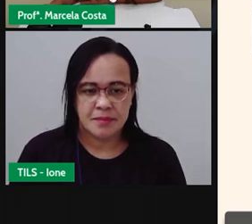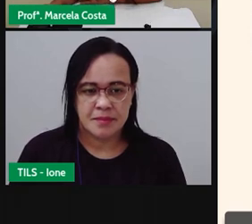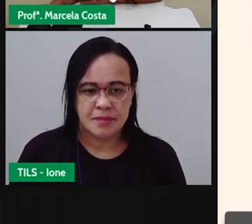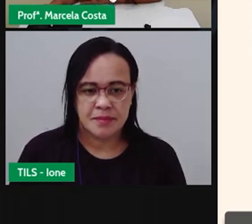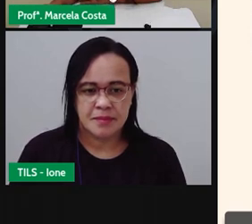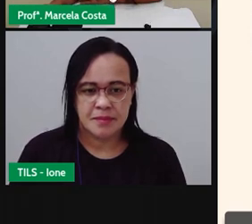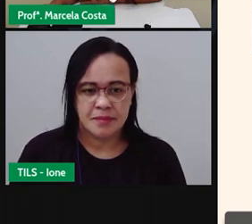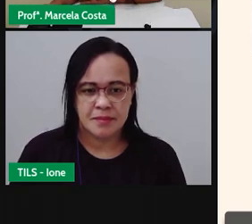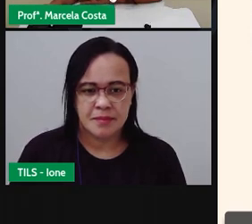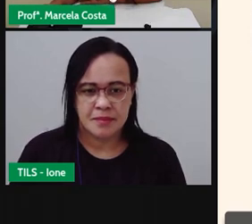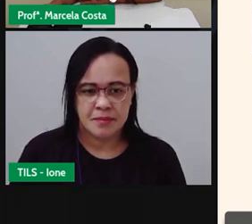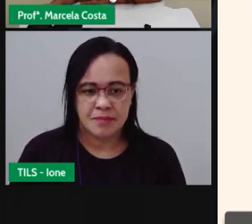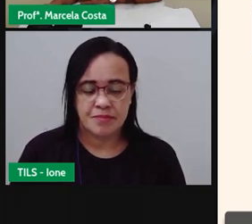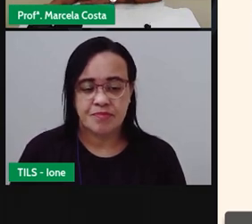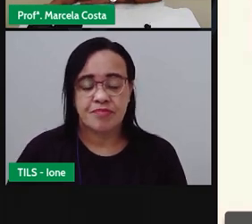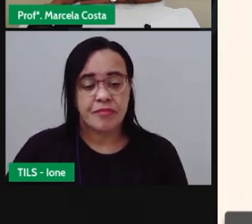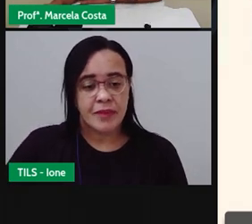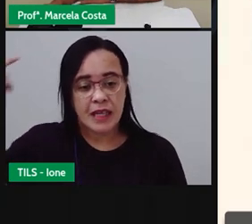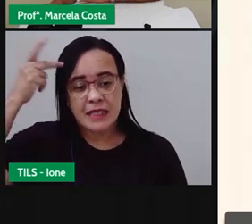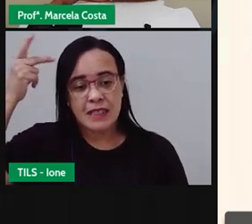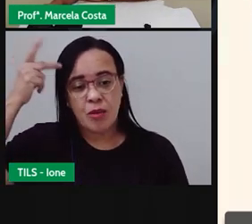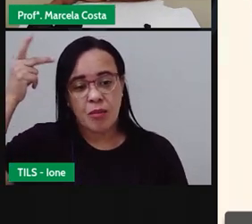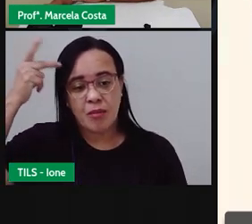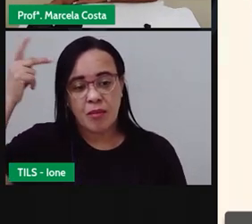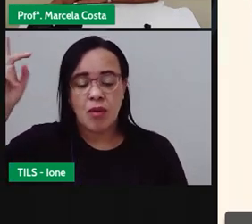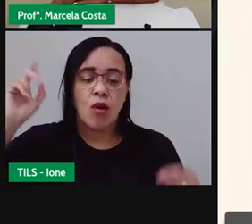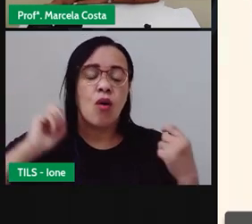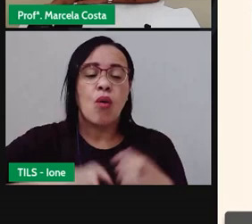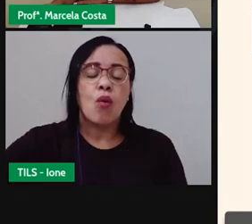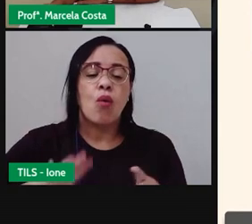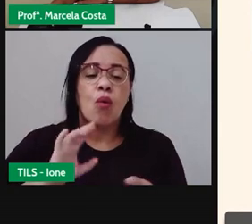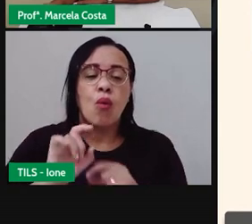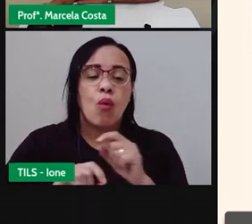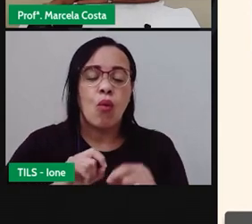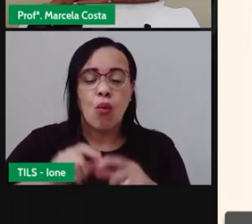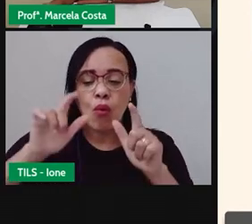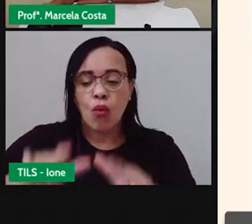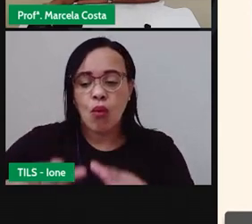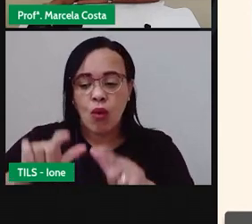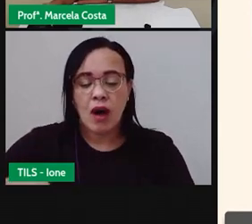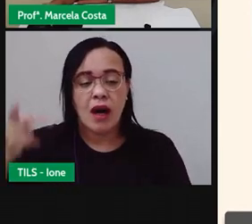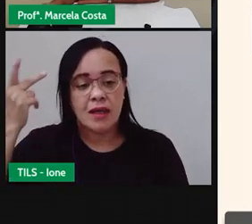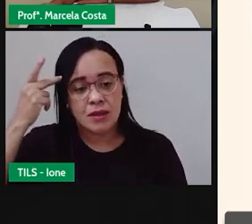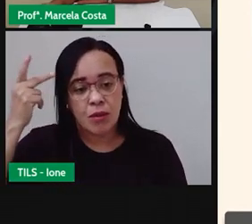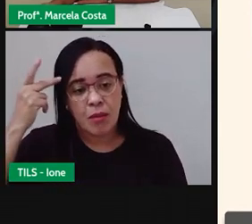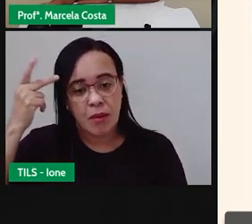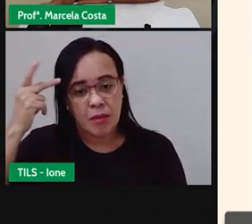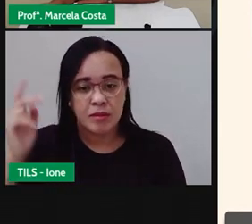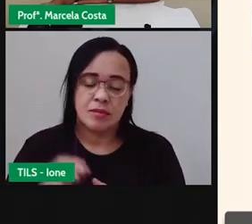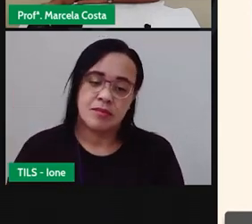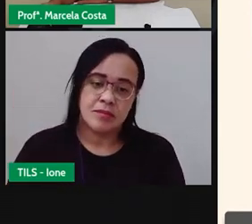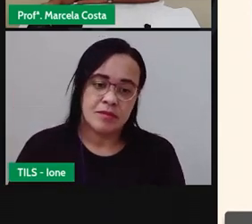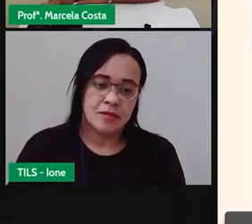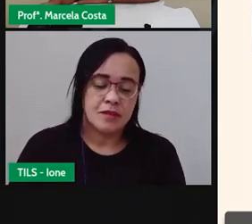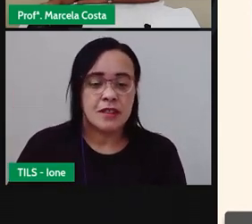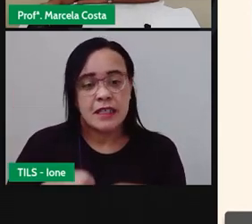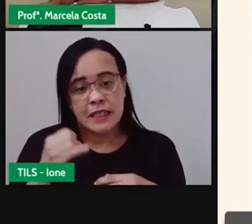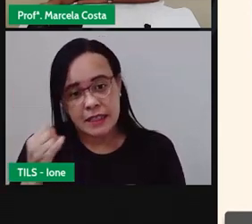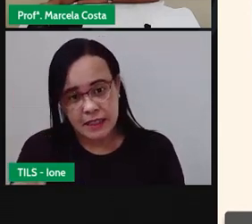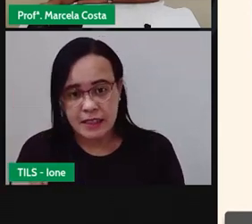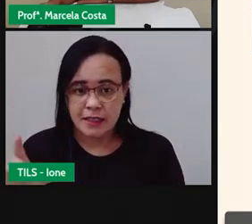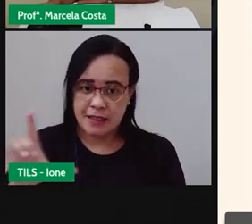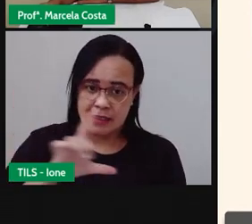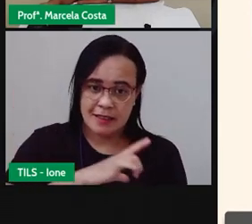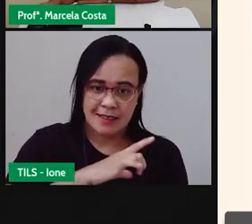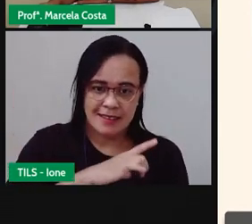lá em São Paulo. E olha o que que diz. Enquanto houver vida, haverá lixo. Essa é